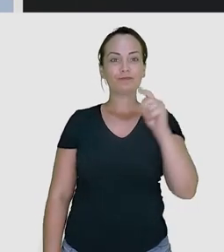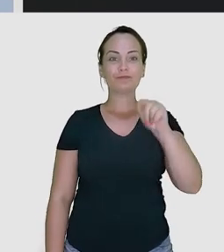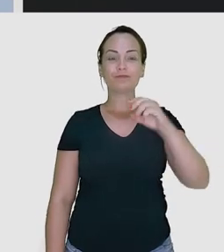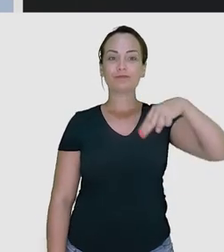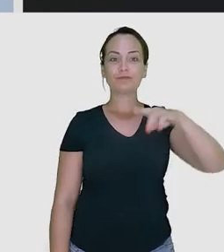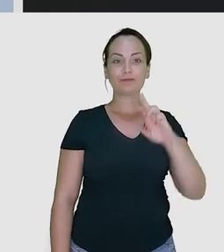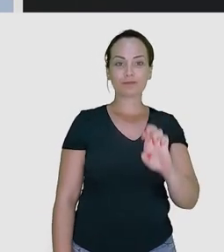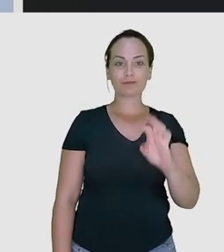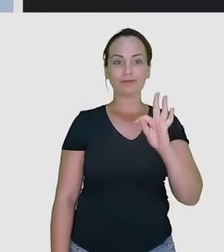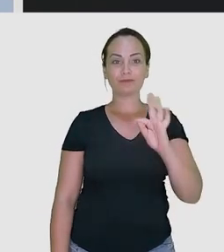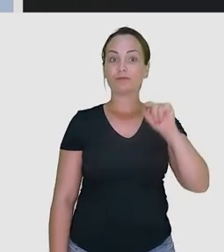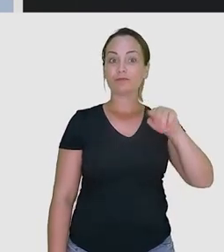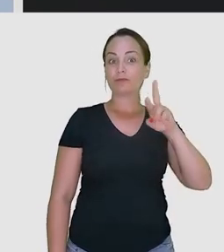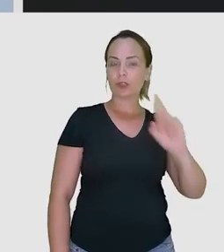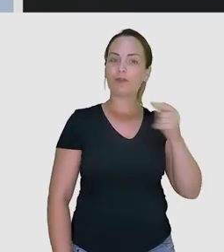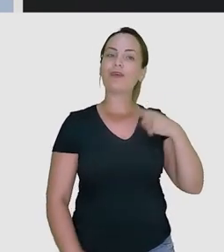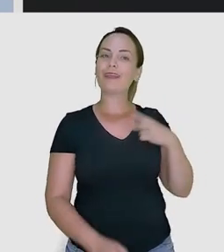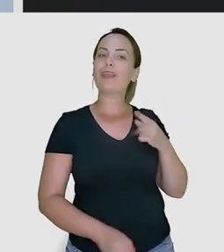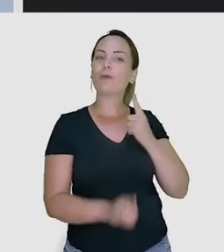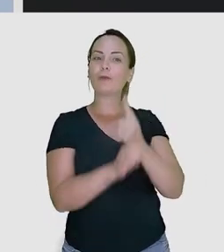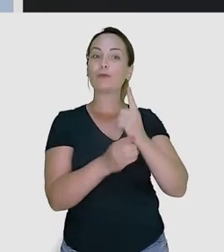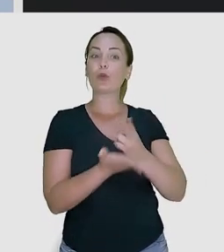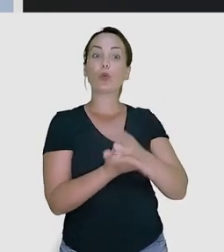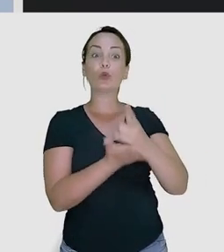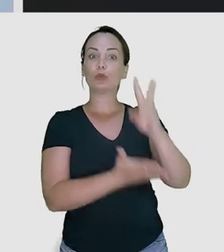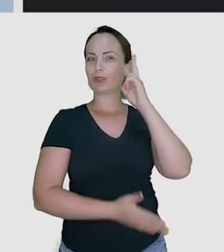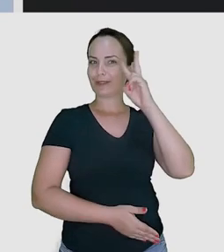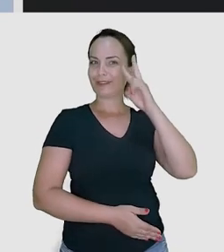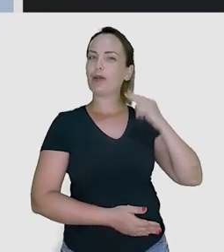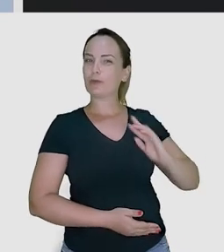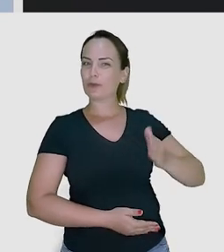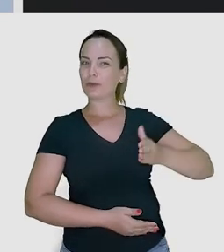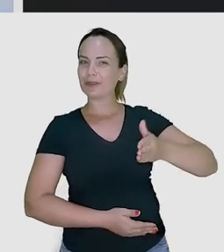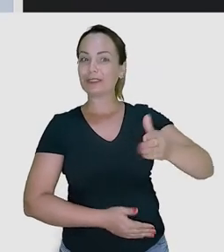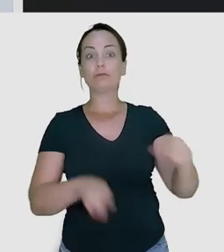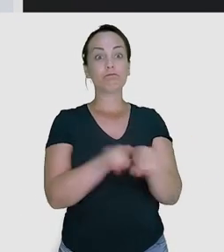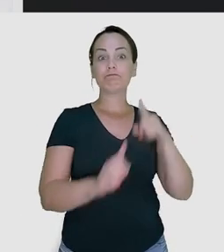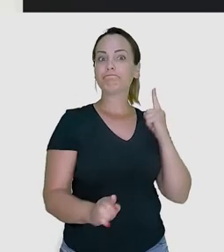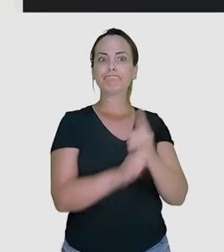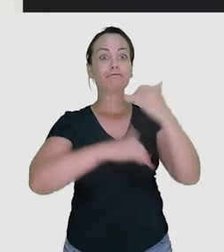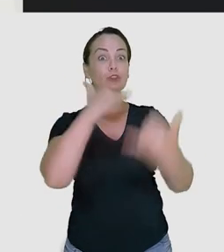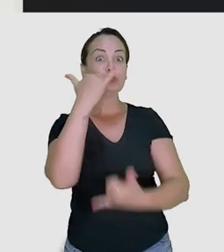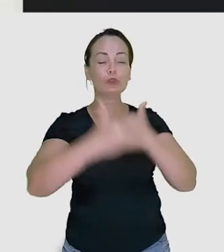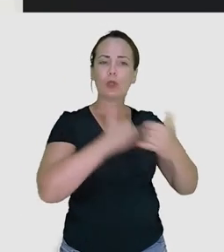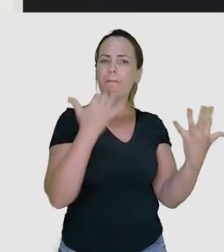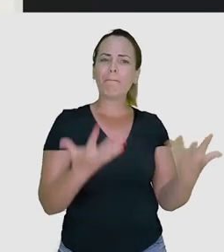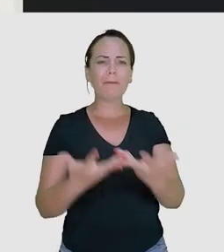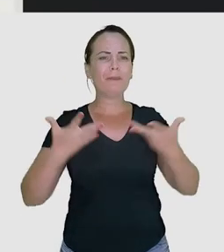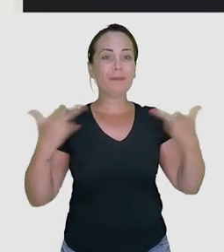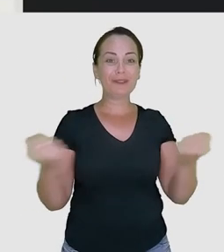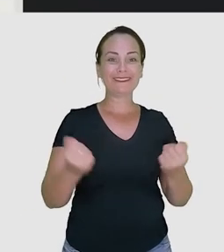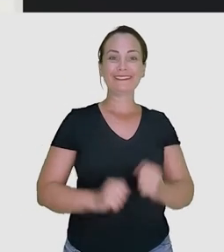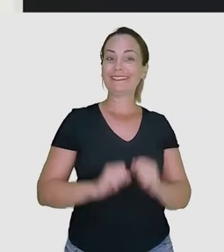site do Wash, www.wash.net.br, que você encontrará a continuidade dessa história e também encontrarão